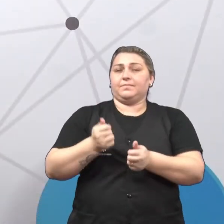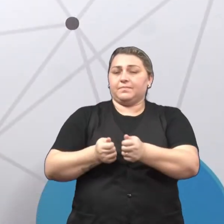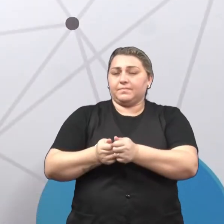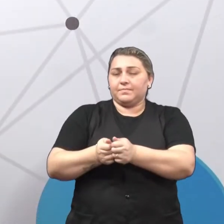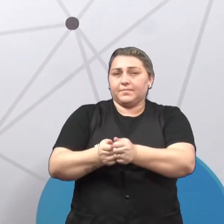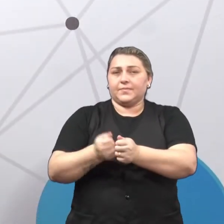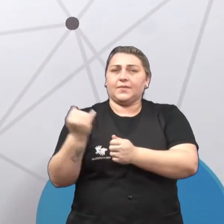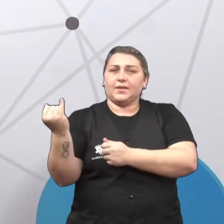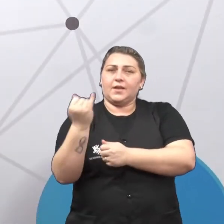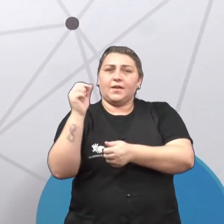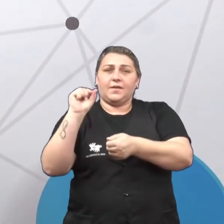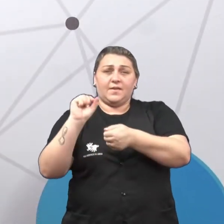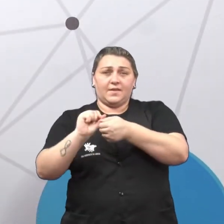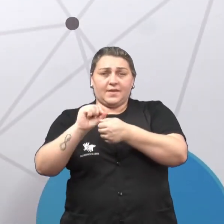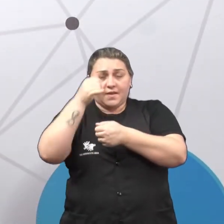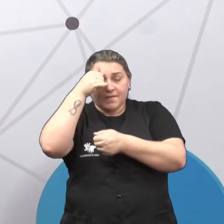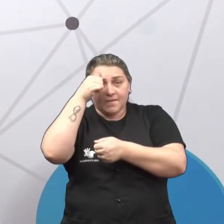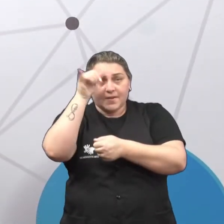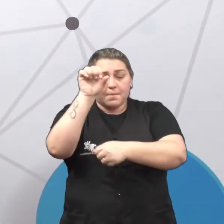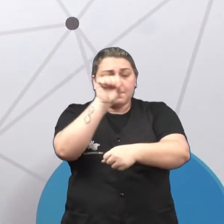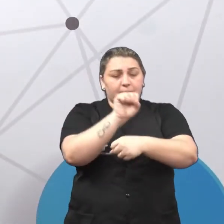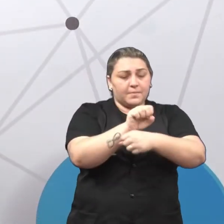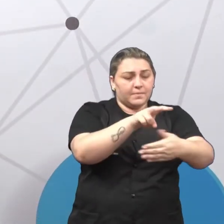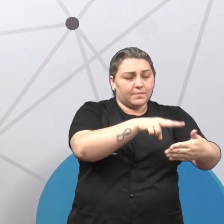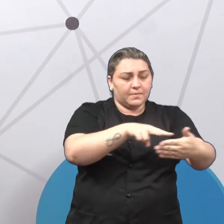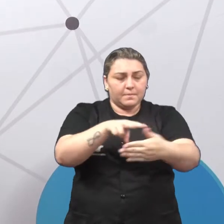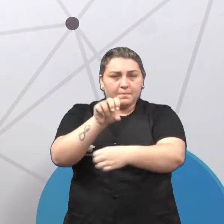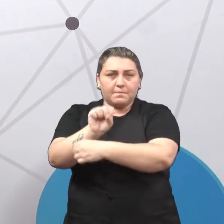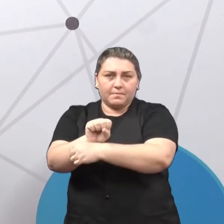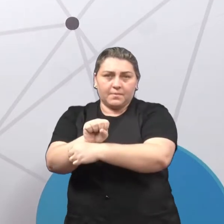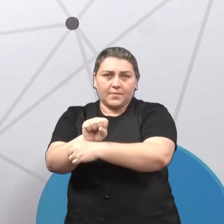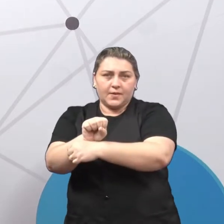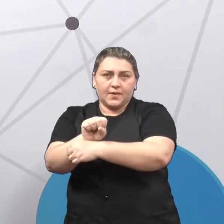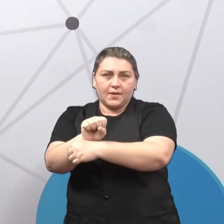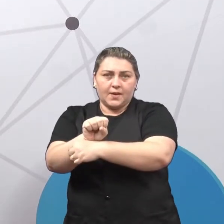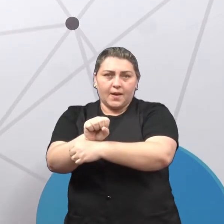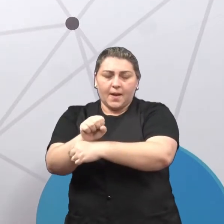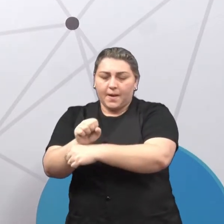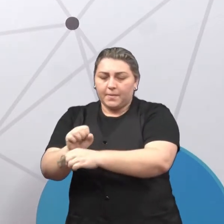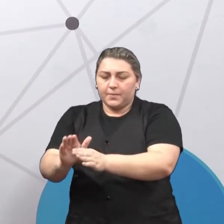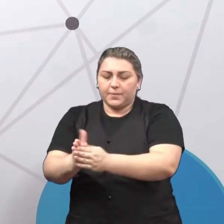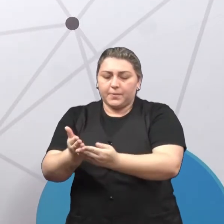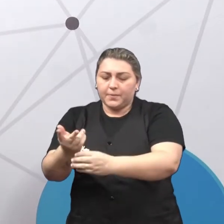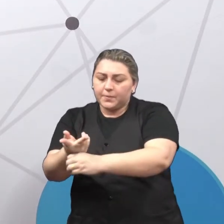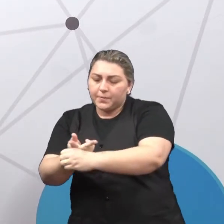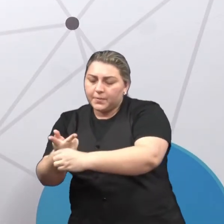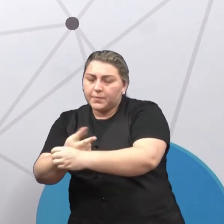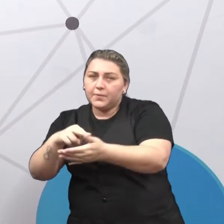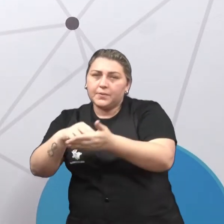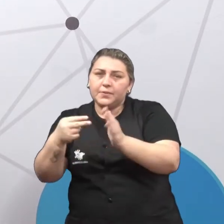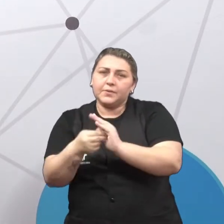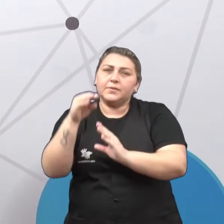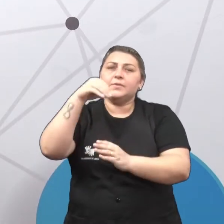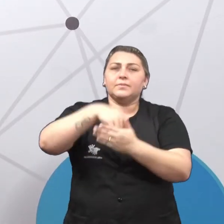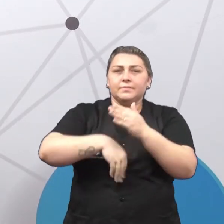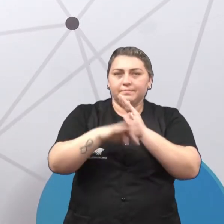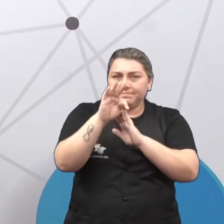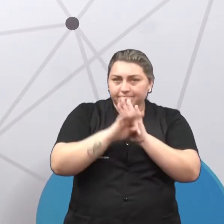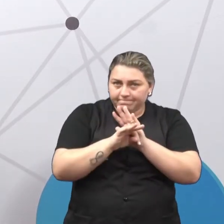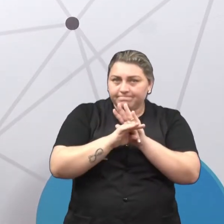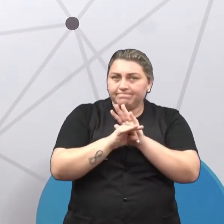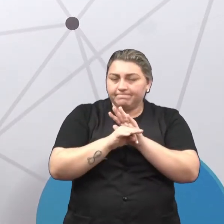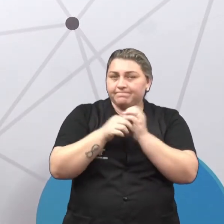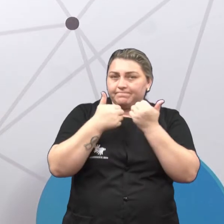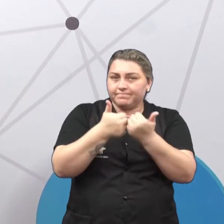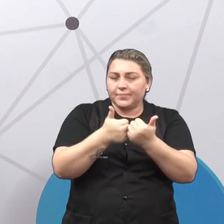evitar fazer pausas, certo? Durante a leitura para procurar significados dentro aí do texto,